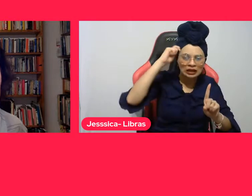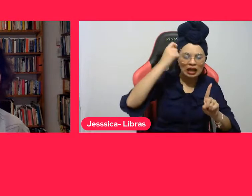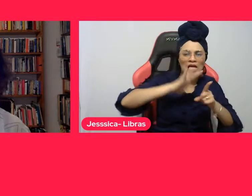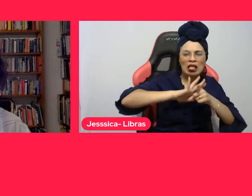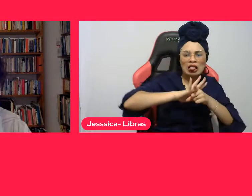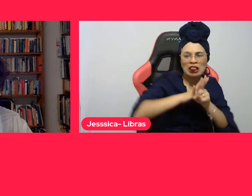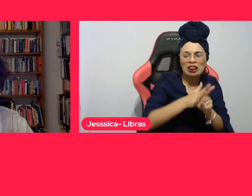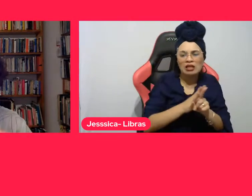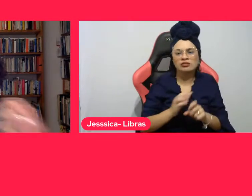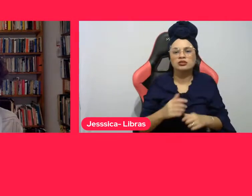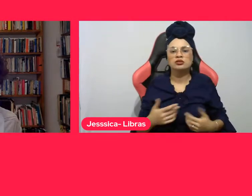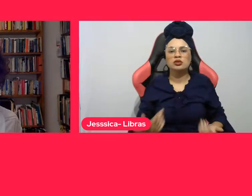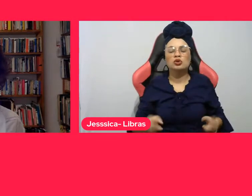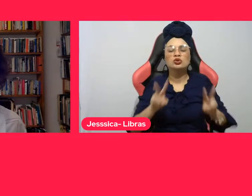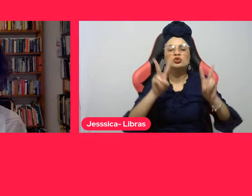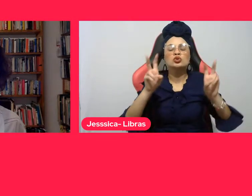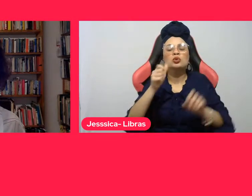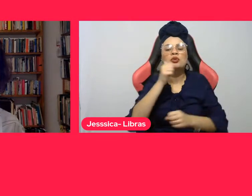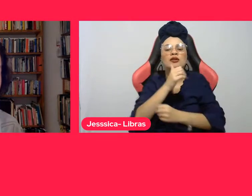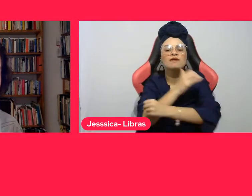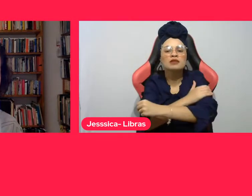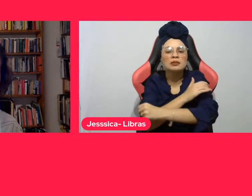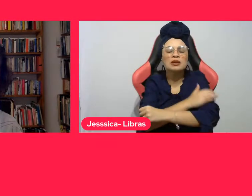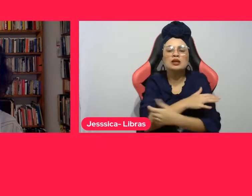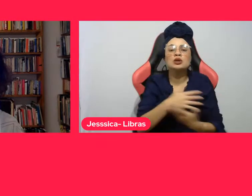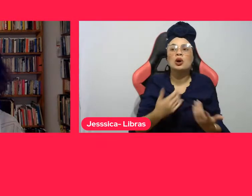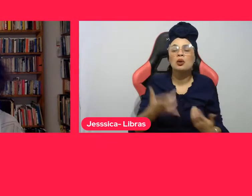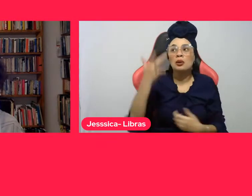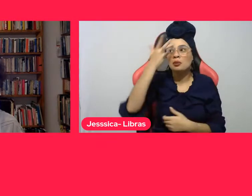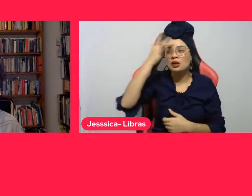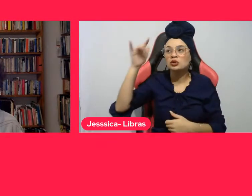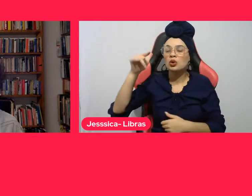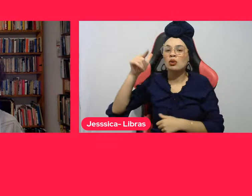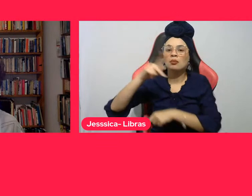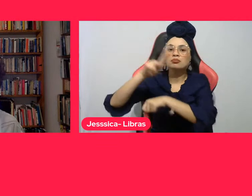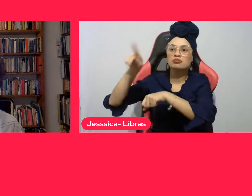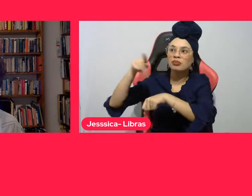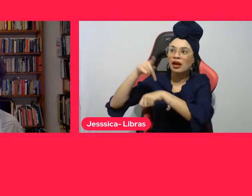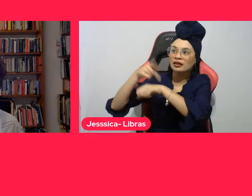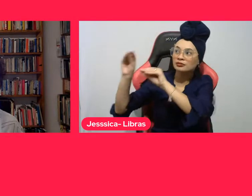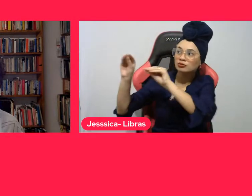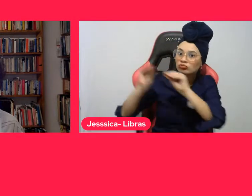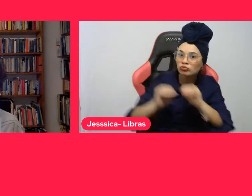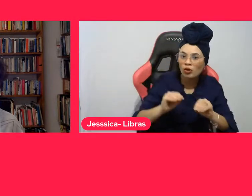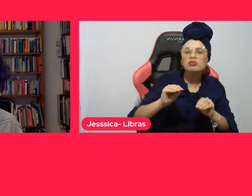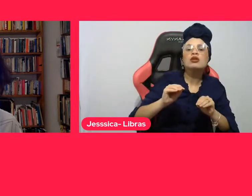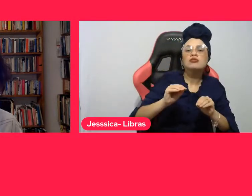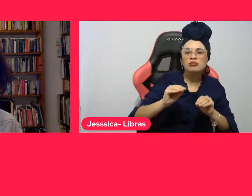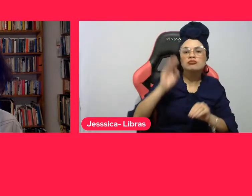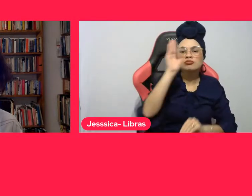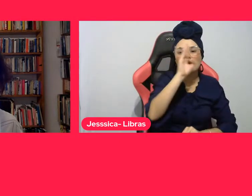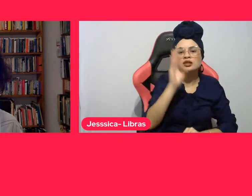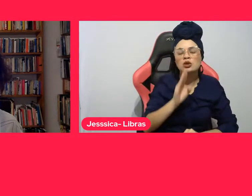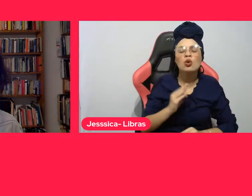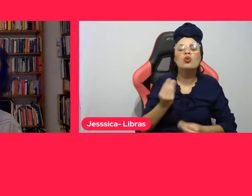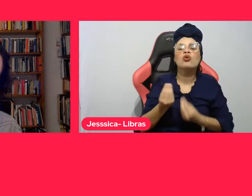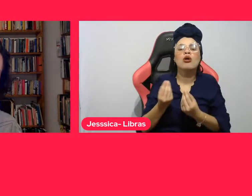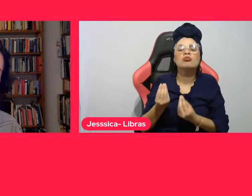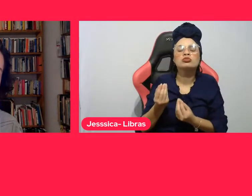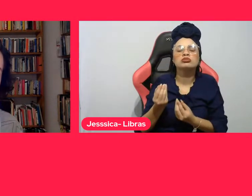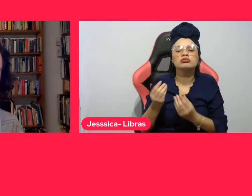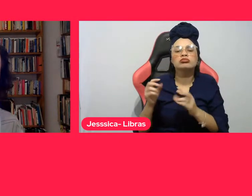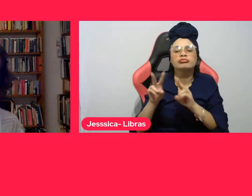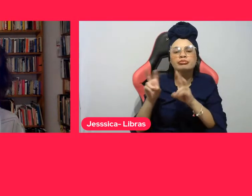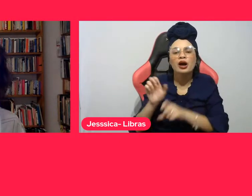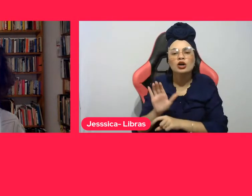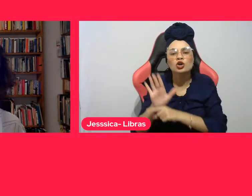feminismo, opressões de vários tipos, têm sido cada vez mais discutidos. No mundo inteiro tem sido assim.